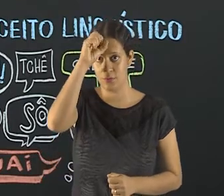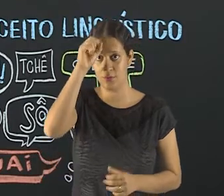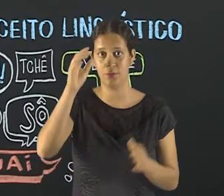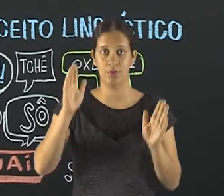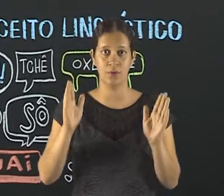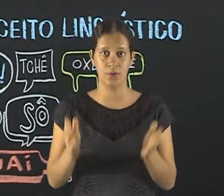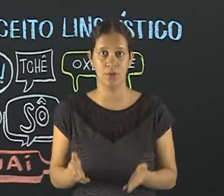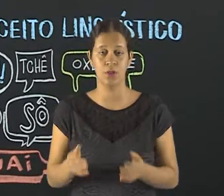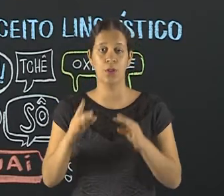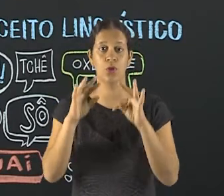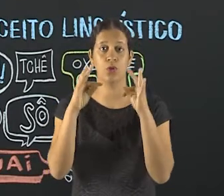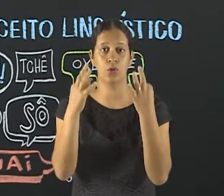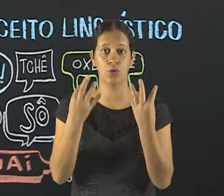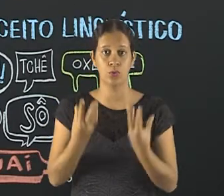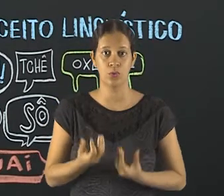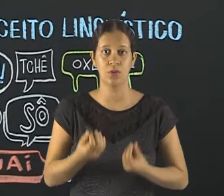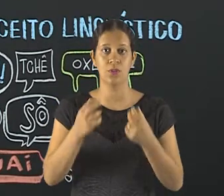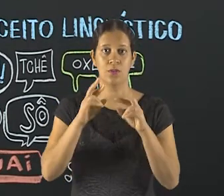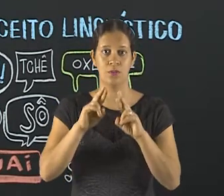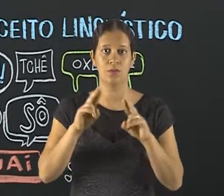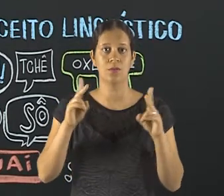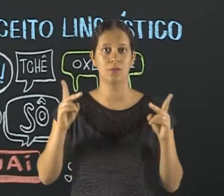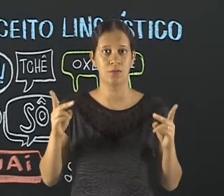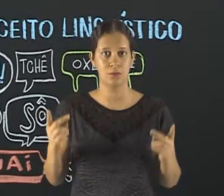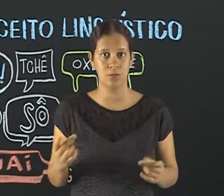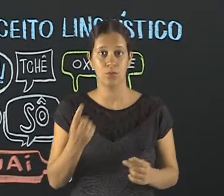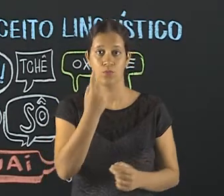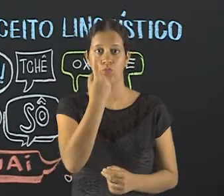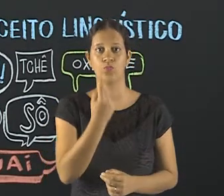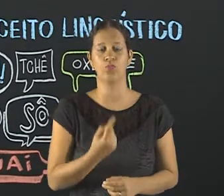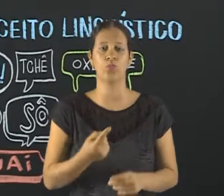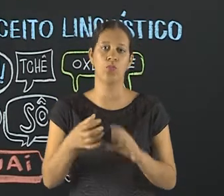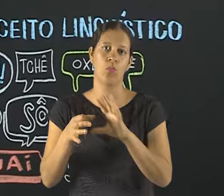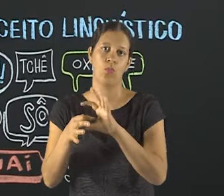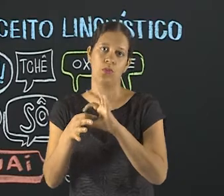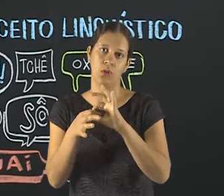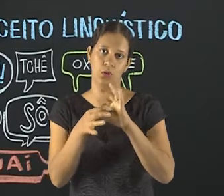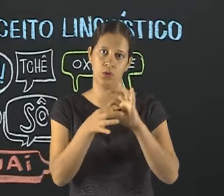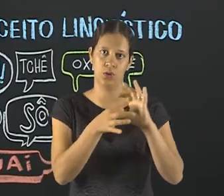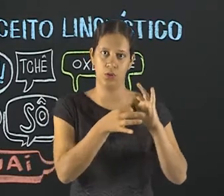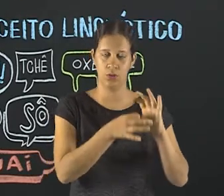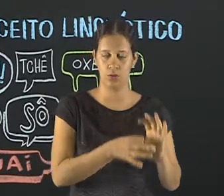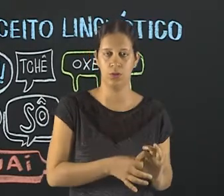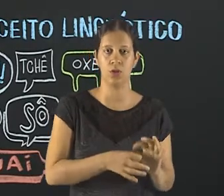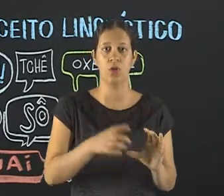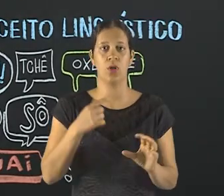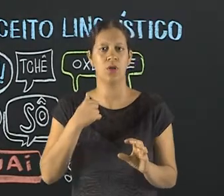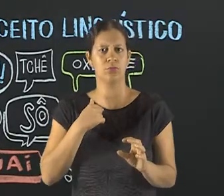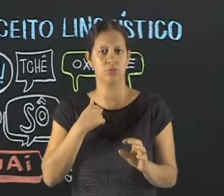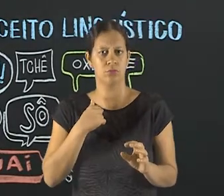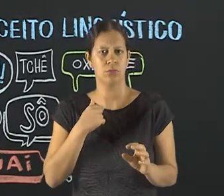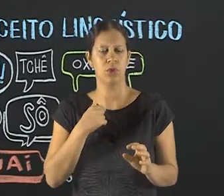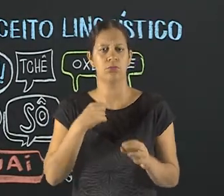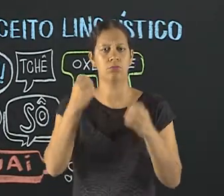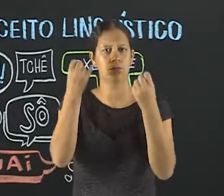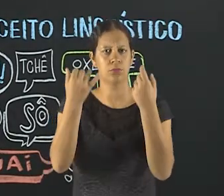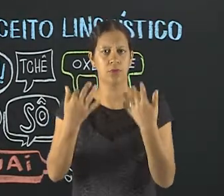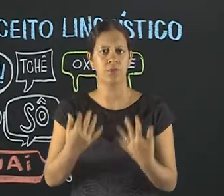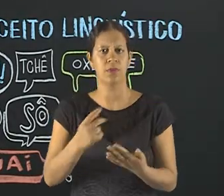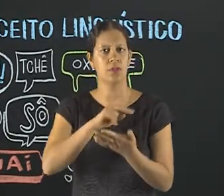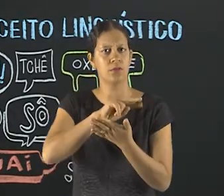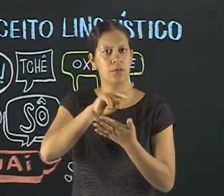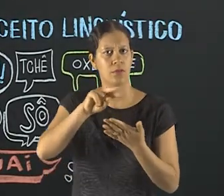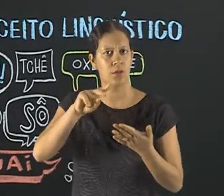que todas essas diferentes maneiras correspondem a um contexto. Quando eu falo em variedades linguísticas no